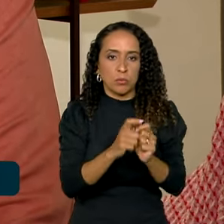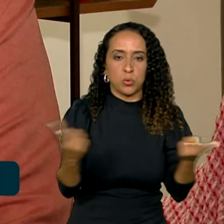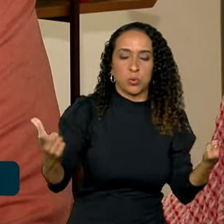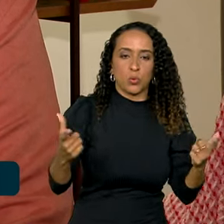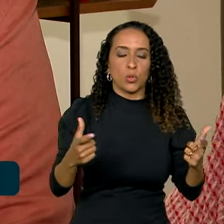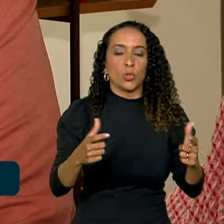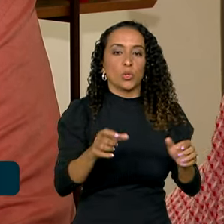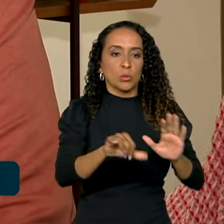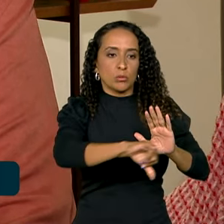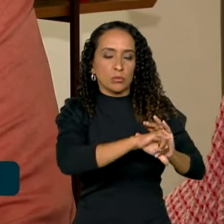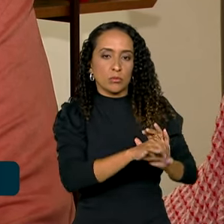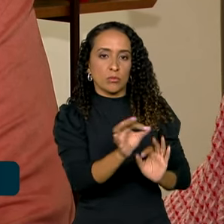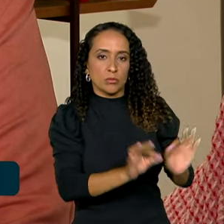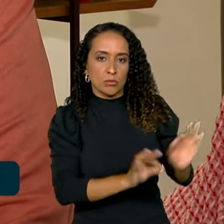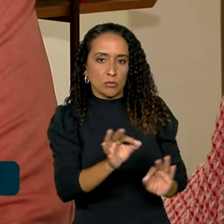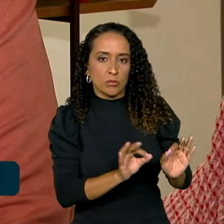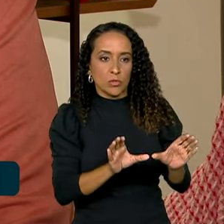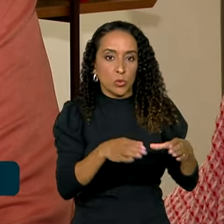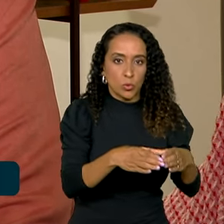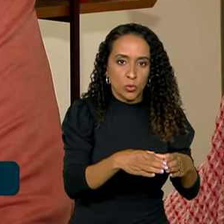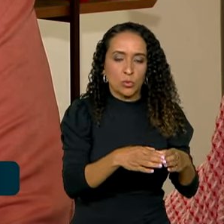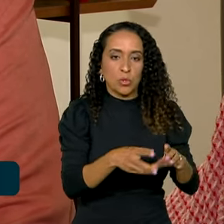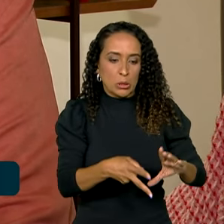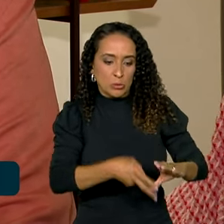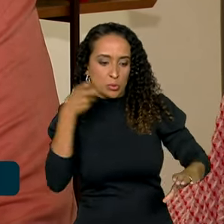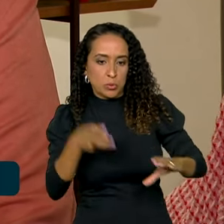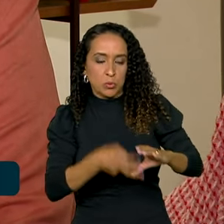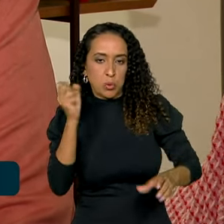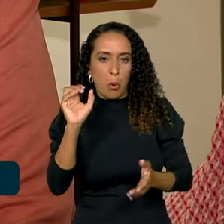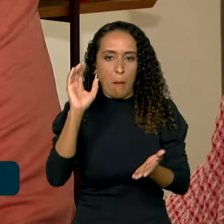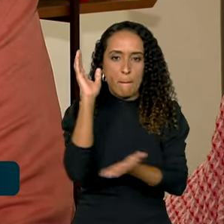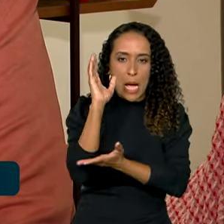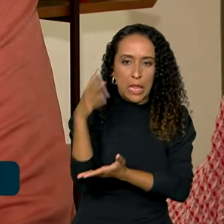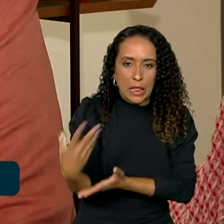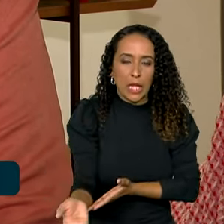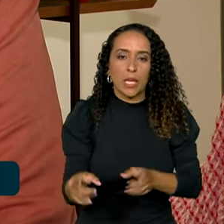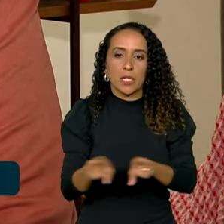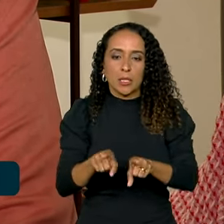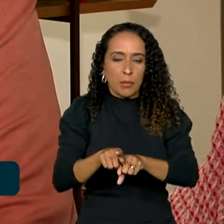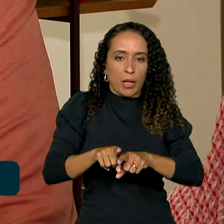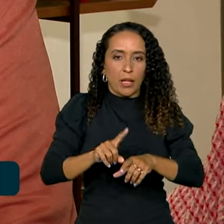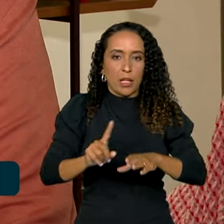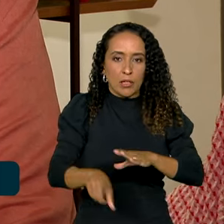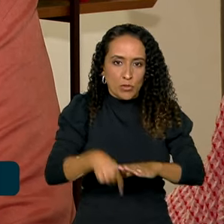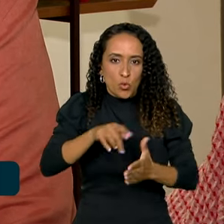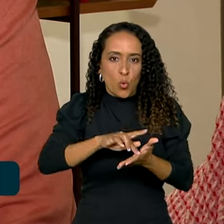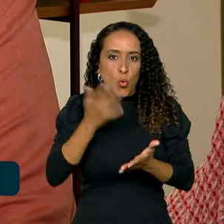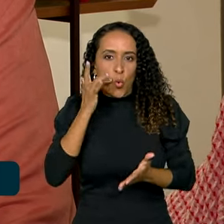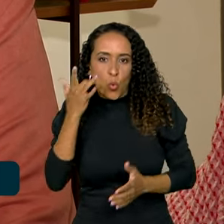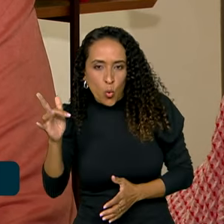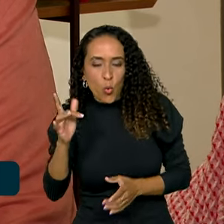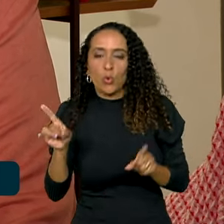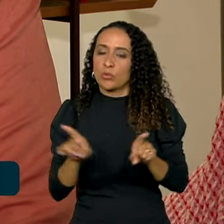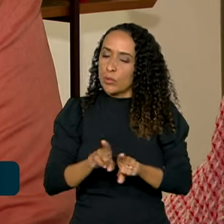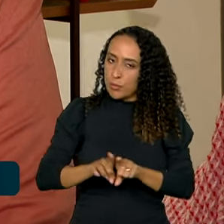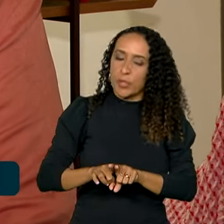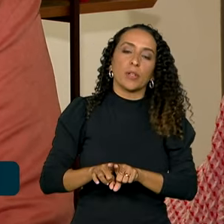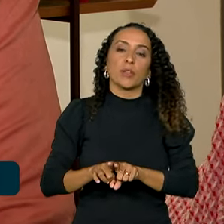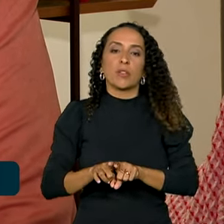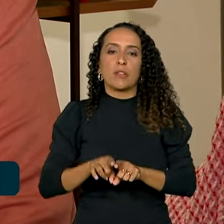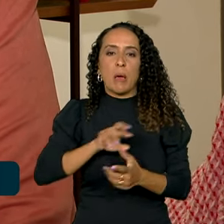organizado, das organizações criminosas que extraem madeira, extraem ouro, sobretudo, não só,